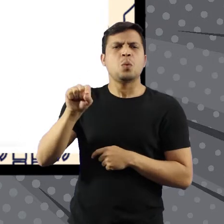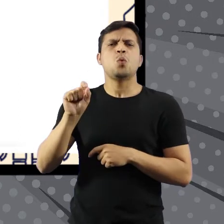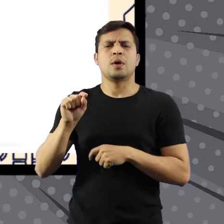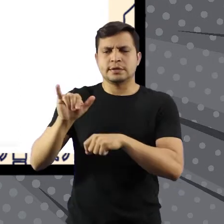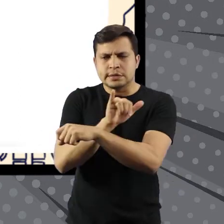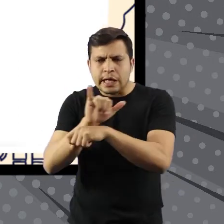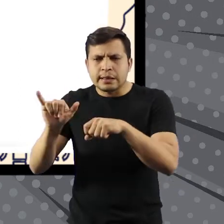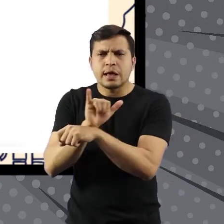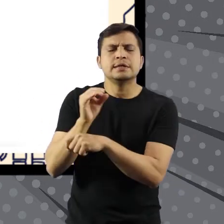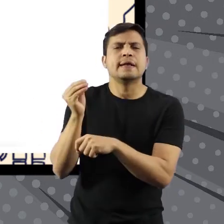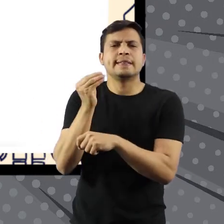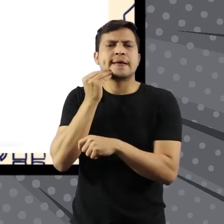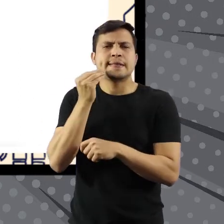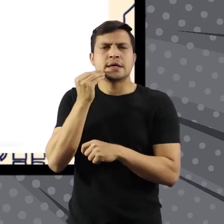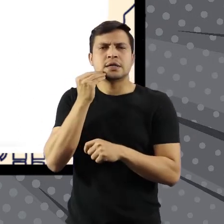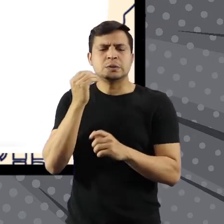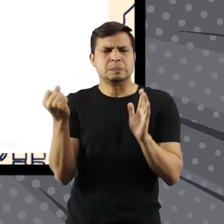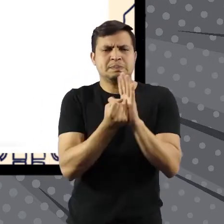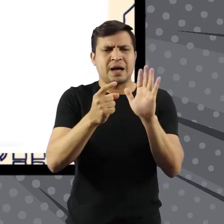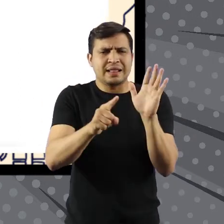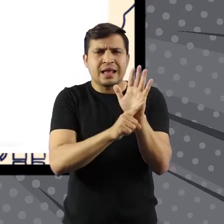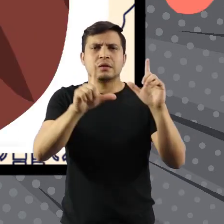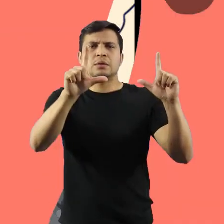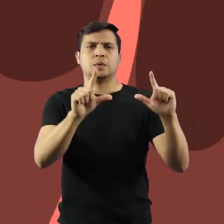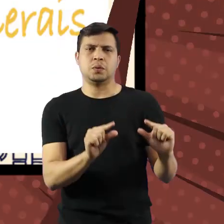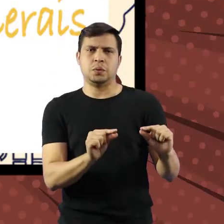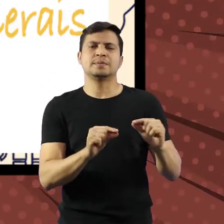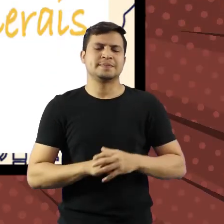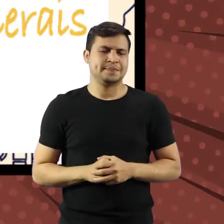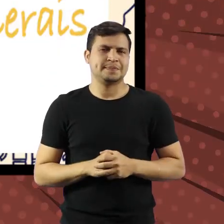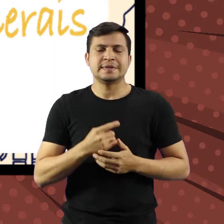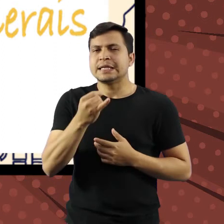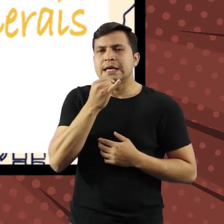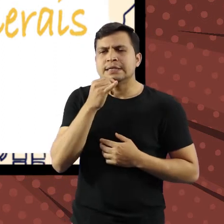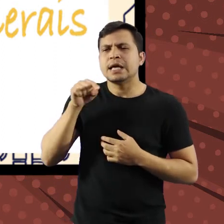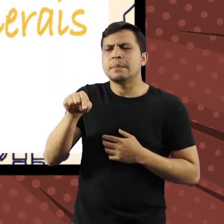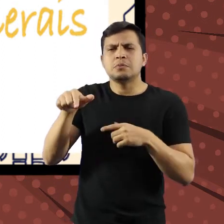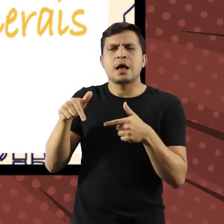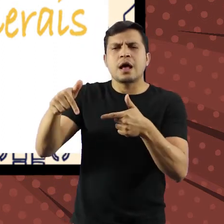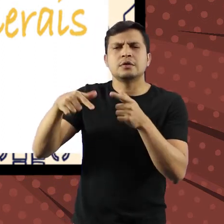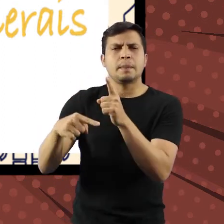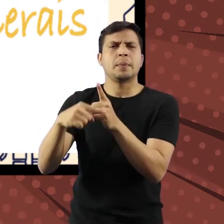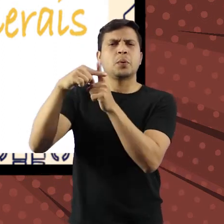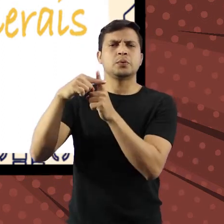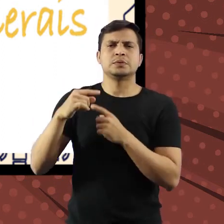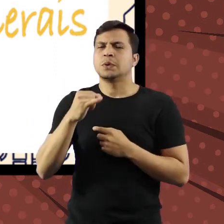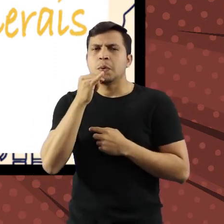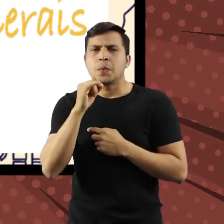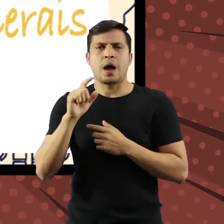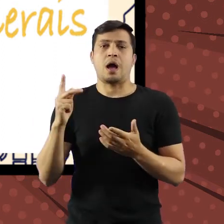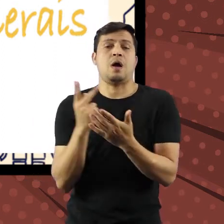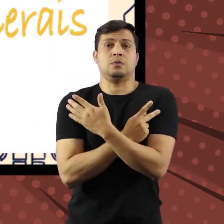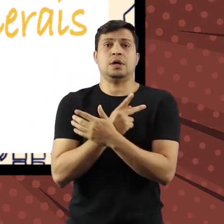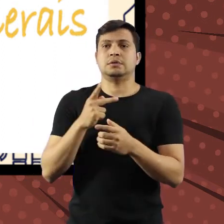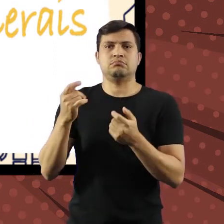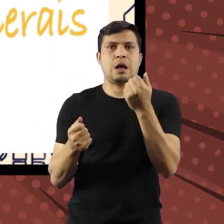para diminuir esses impactos negativos causados pelo homem. Um exemplo de biorremediação é em acidentes com o derramamento